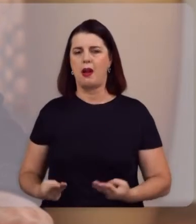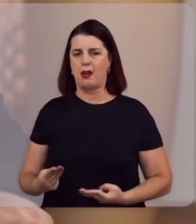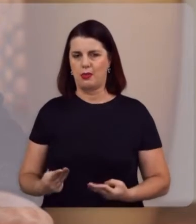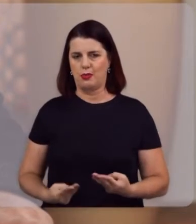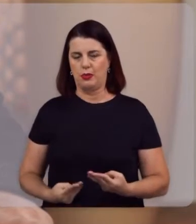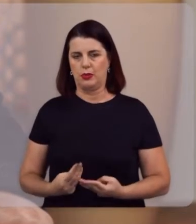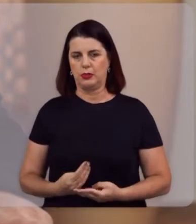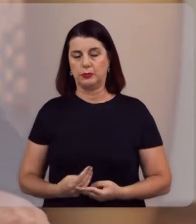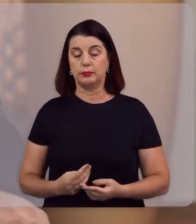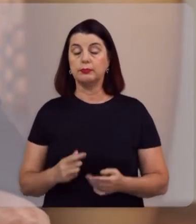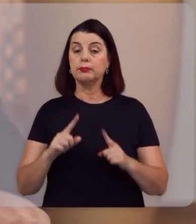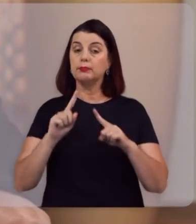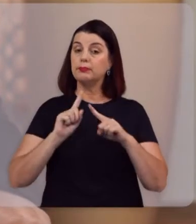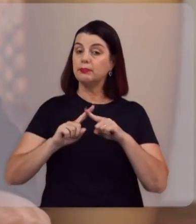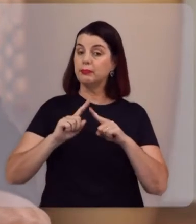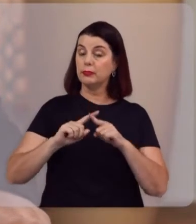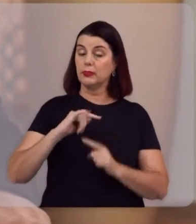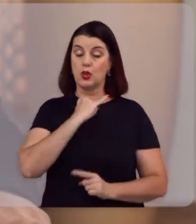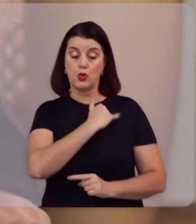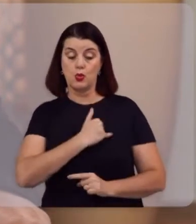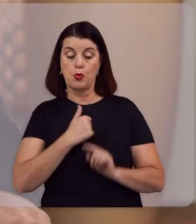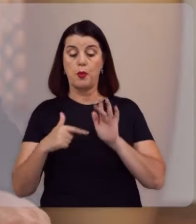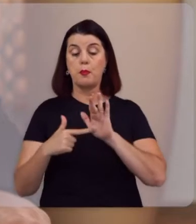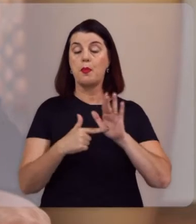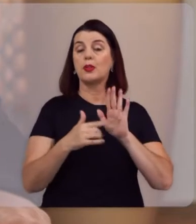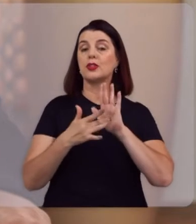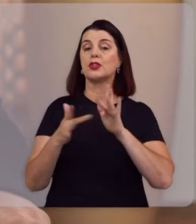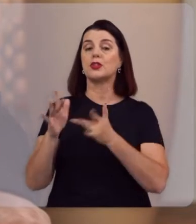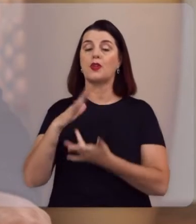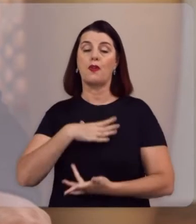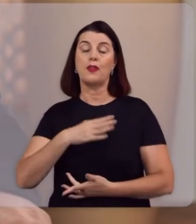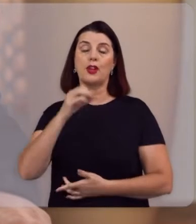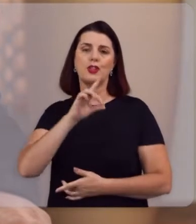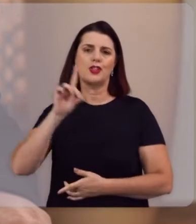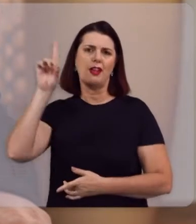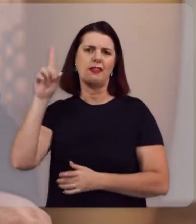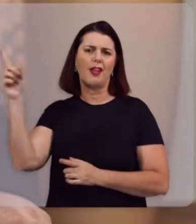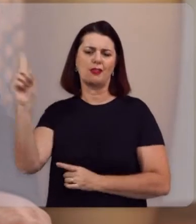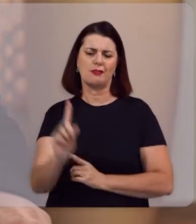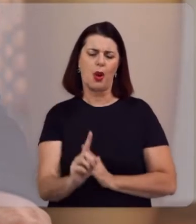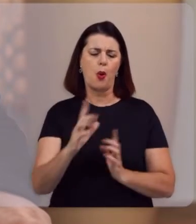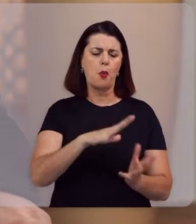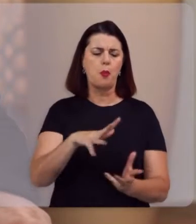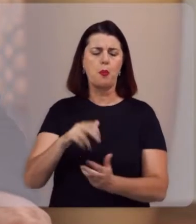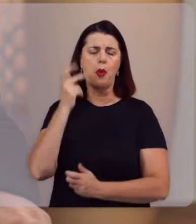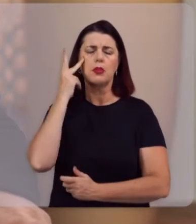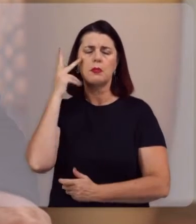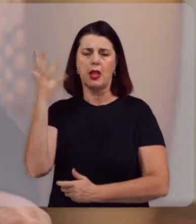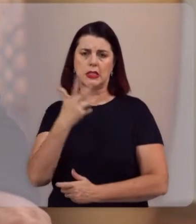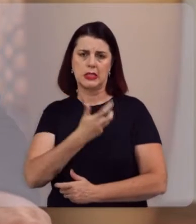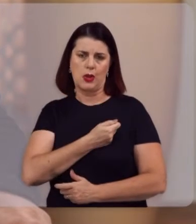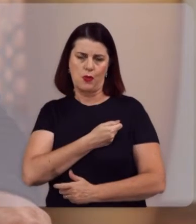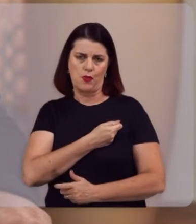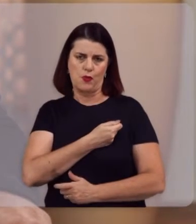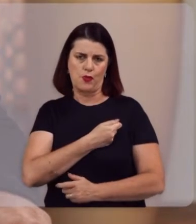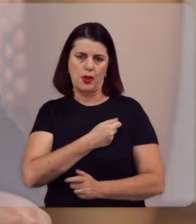de Marcos. Porque o Evangelho de João nos revela a Jesus Cristo como o Filho de Deus que veio ao mundo para nos salvar. E também o